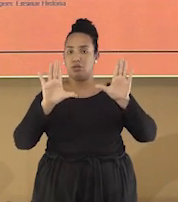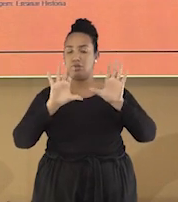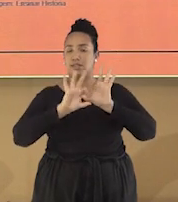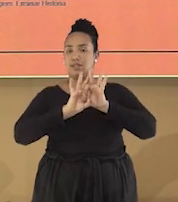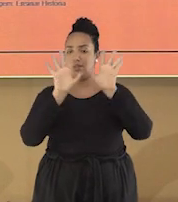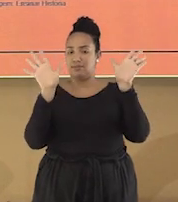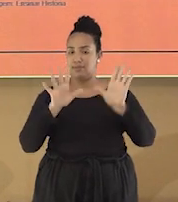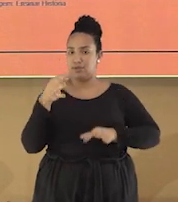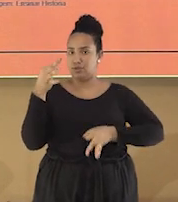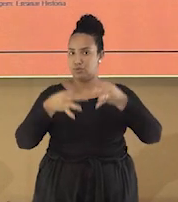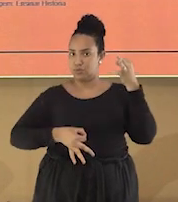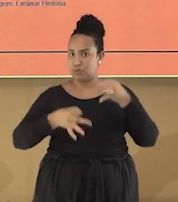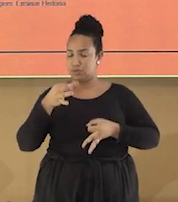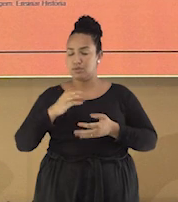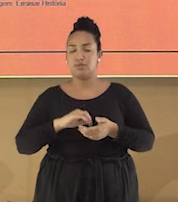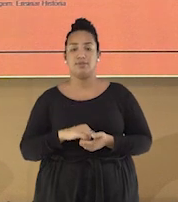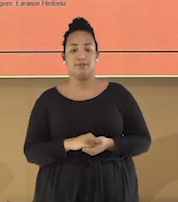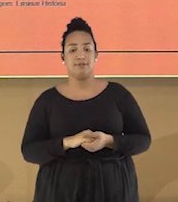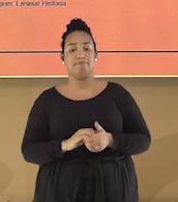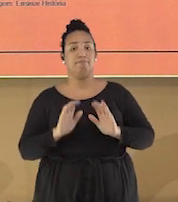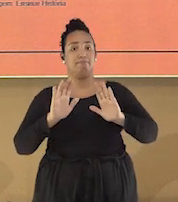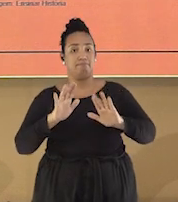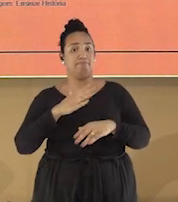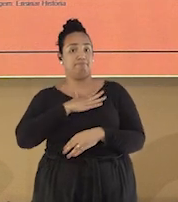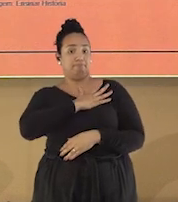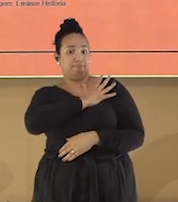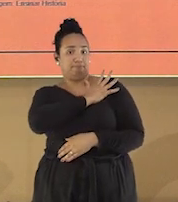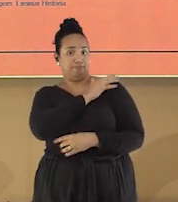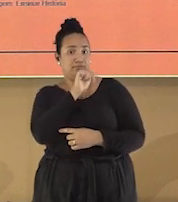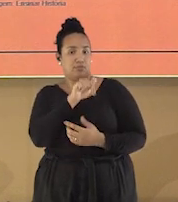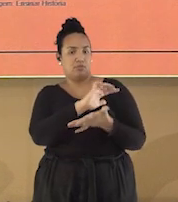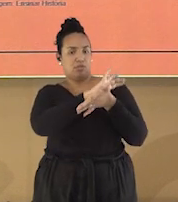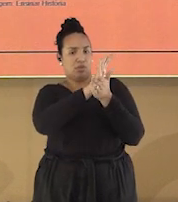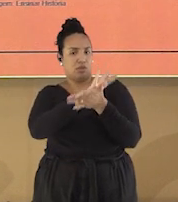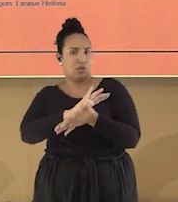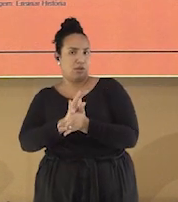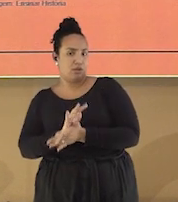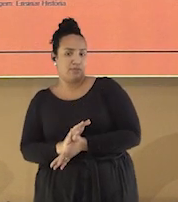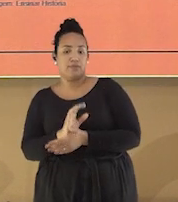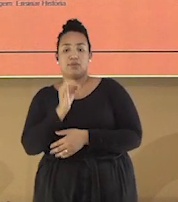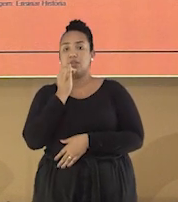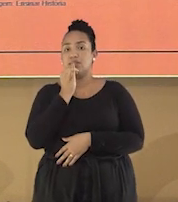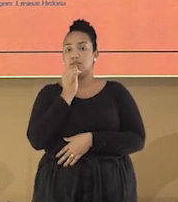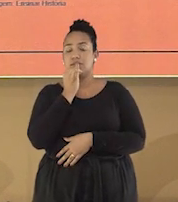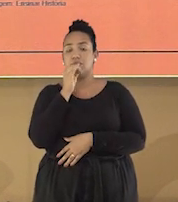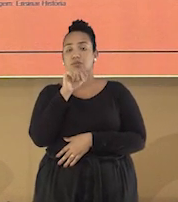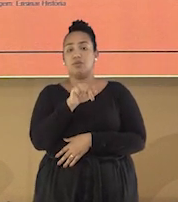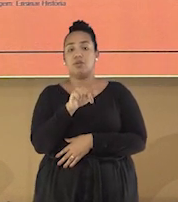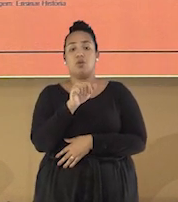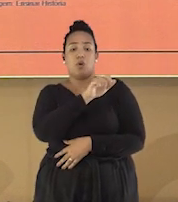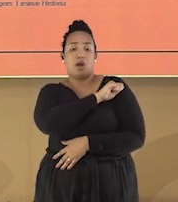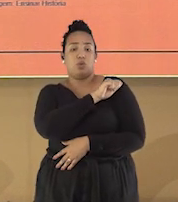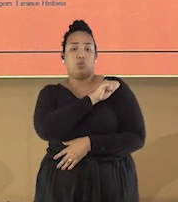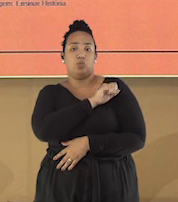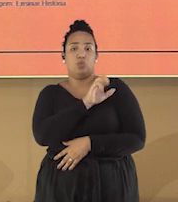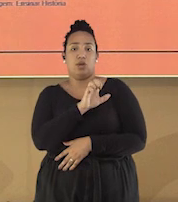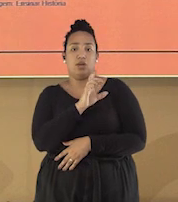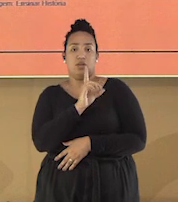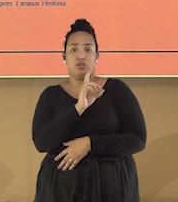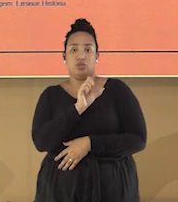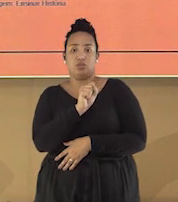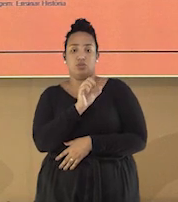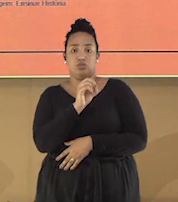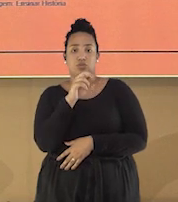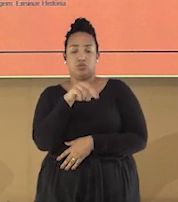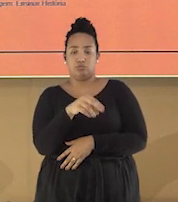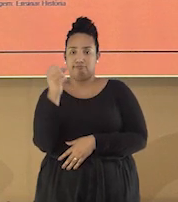entanto, os militares endureceriam a repressão em episódios como o assassinato do estudante secundarista Edson Luiz e